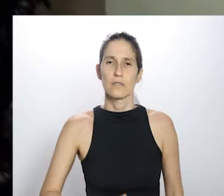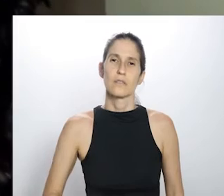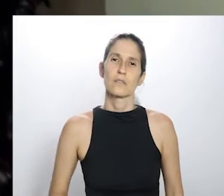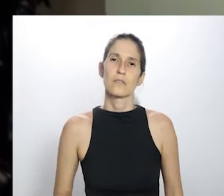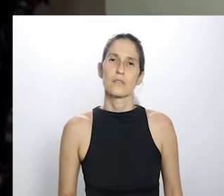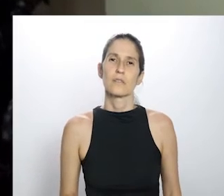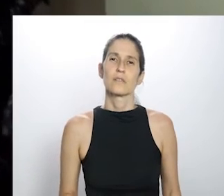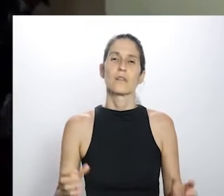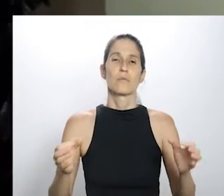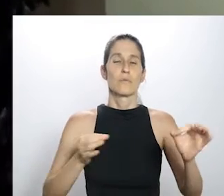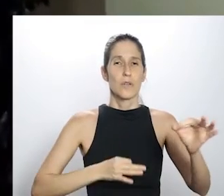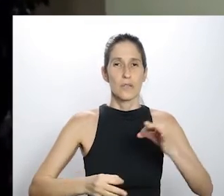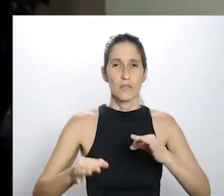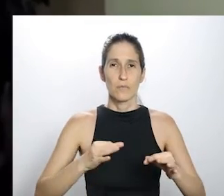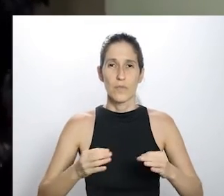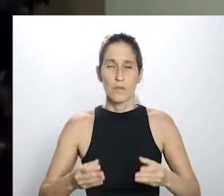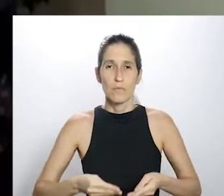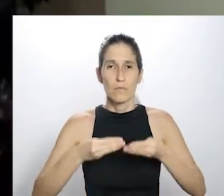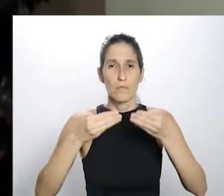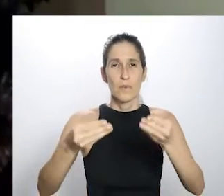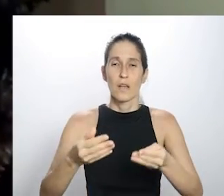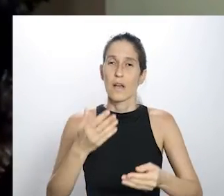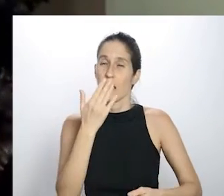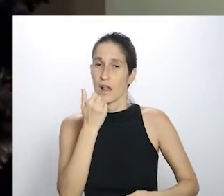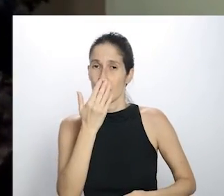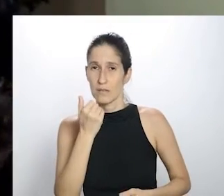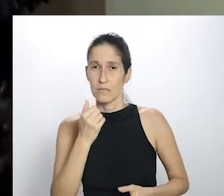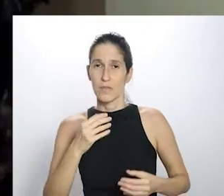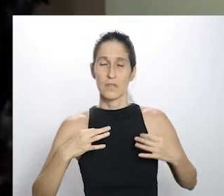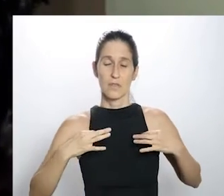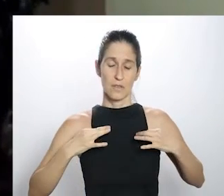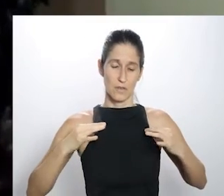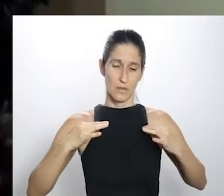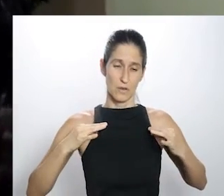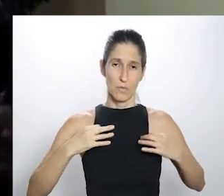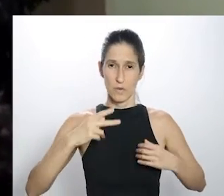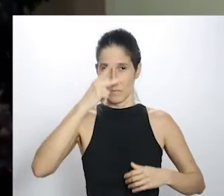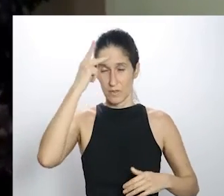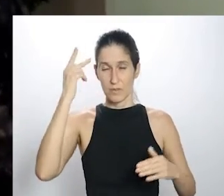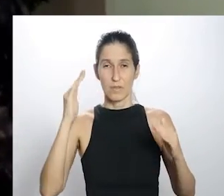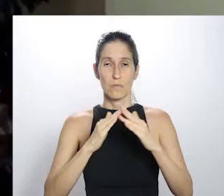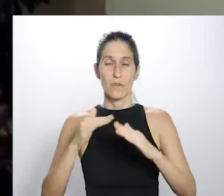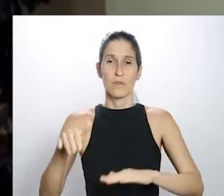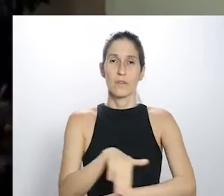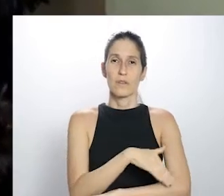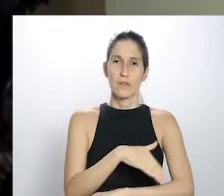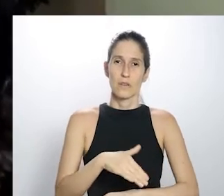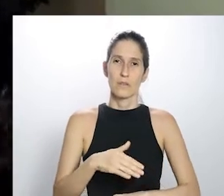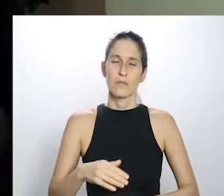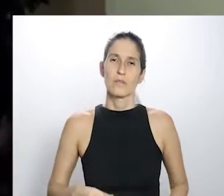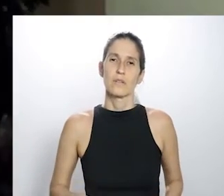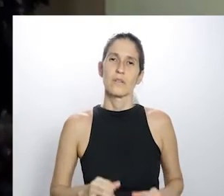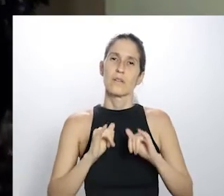que está levando alimento e também roupas para o pessoal em situação de rua. Então, quero aproveitar o espaço para falar dessas três campanhas em